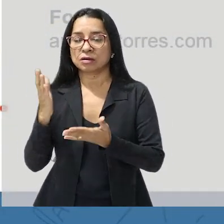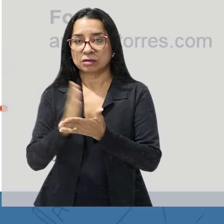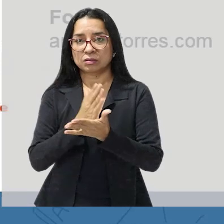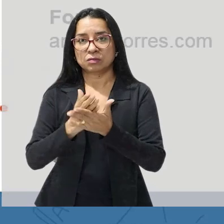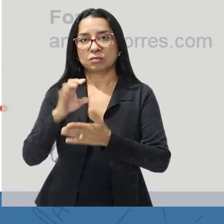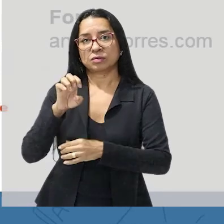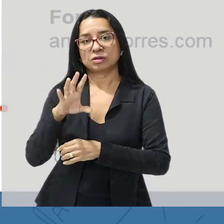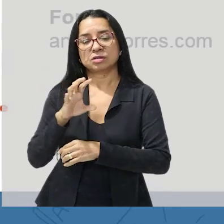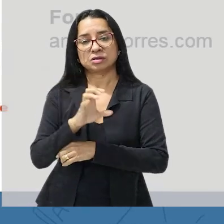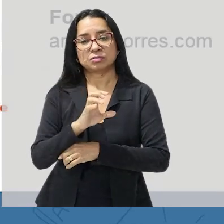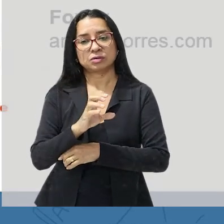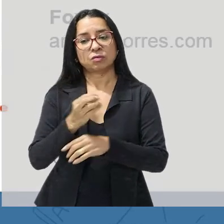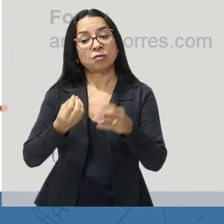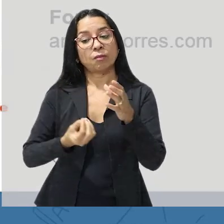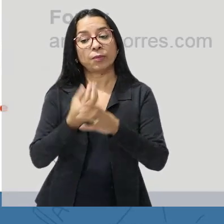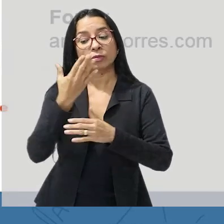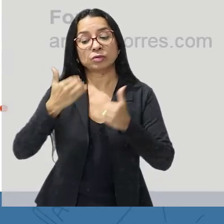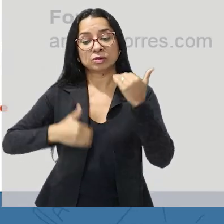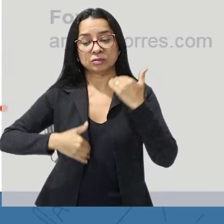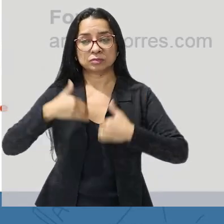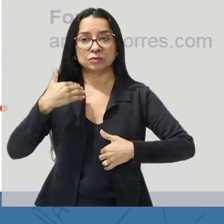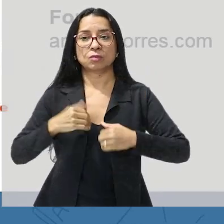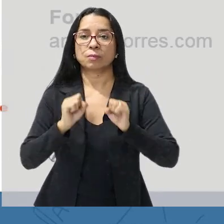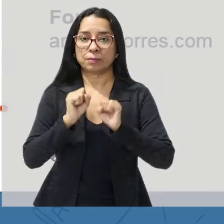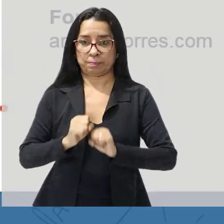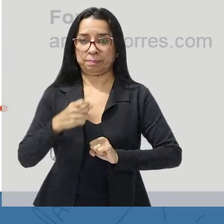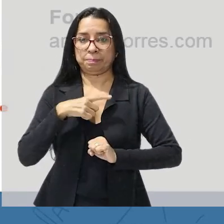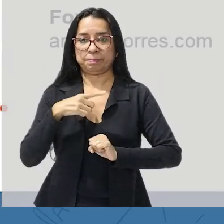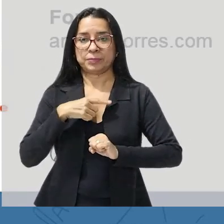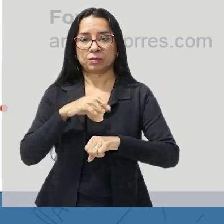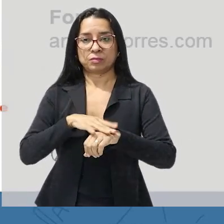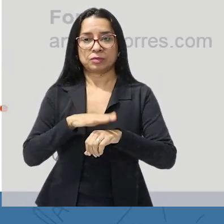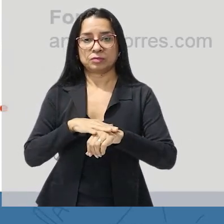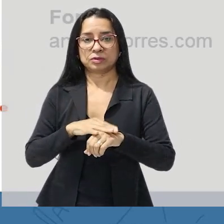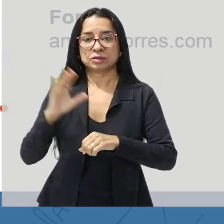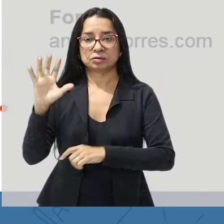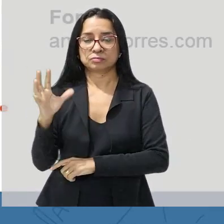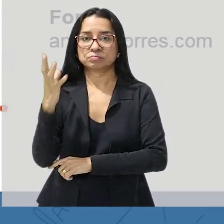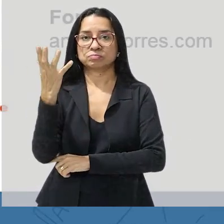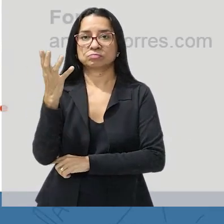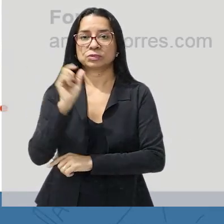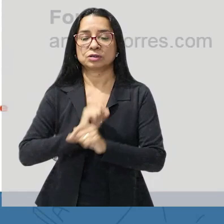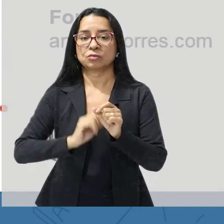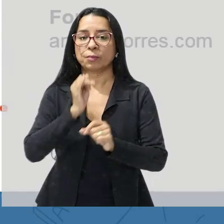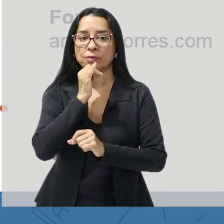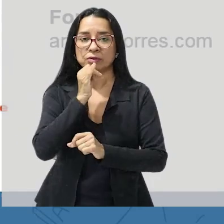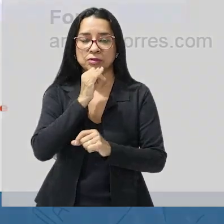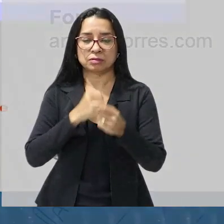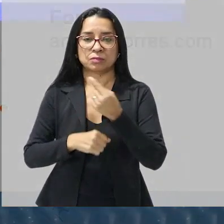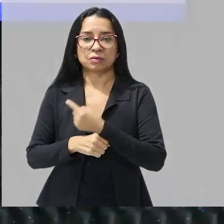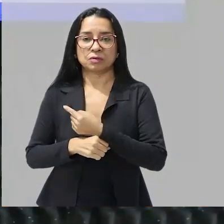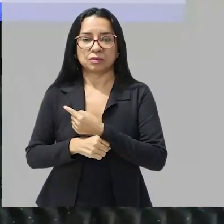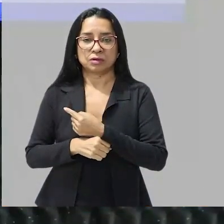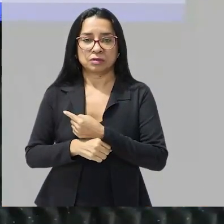for produzida no organismo você pode ter uma doença acontecendo nesse caso aqui a gente tem uma